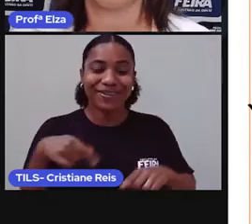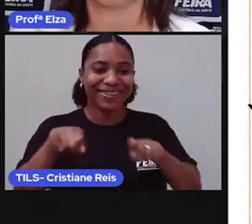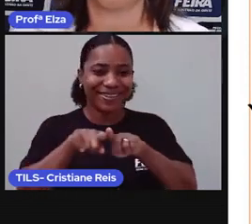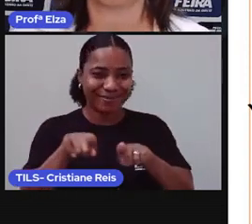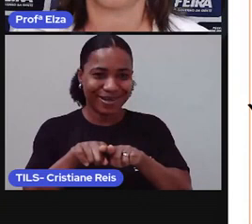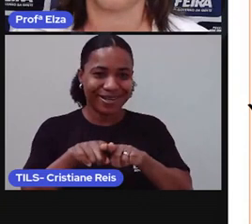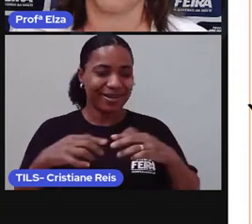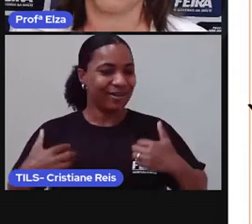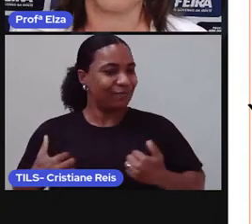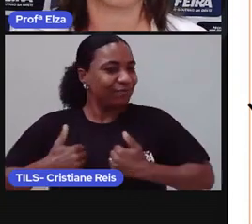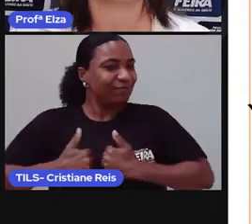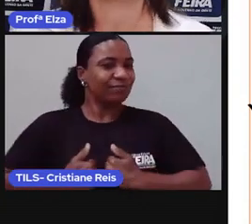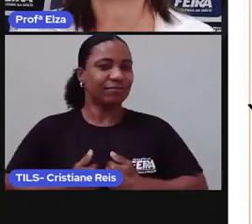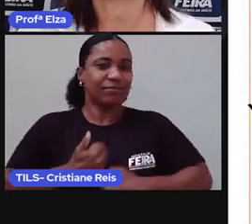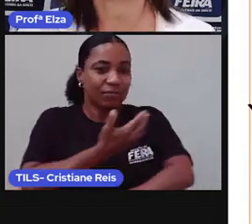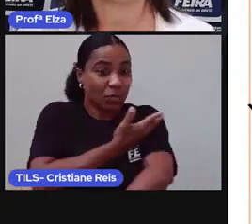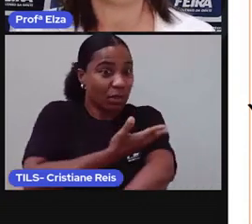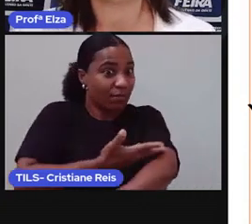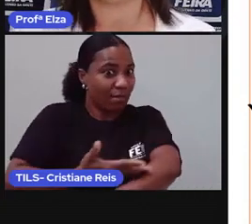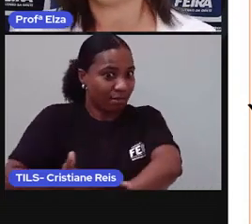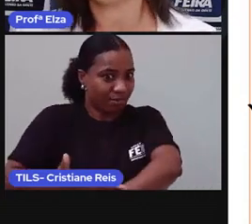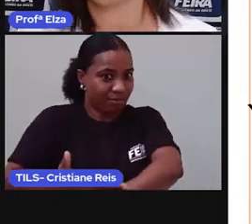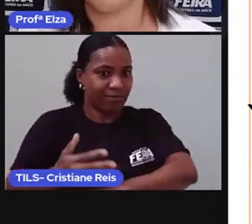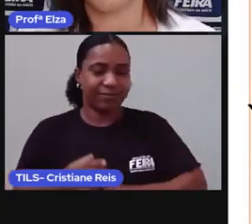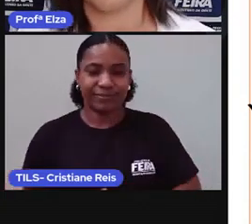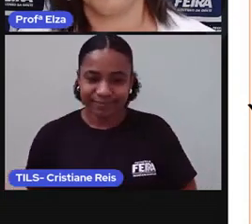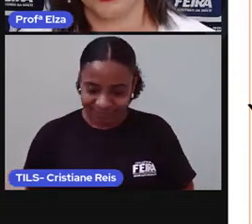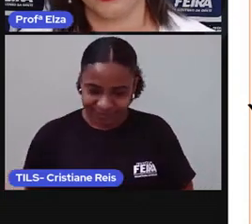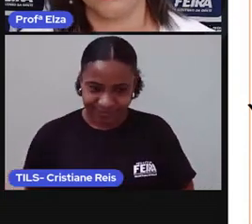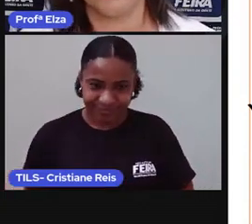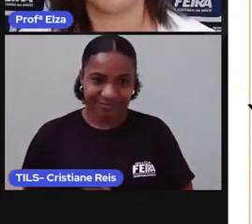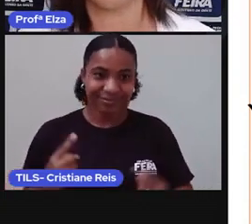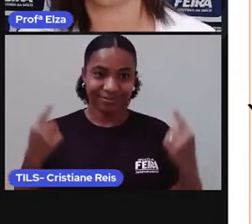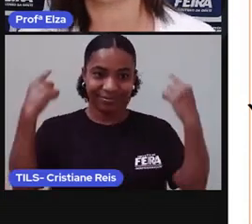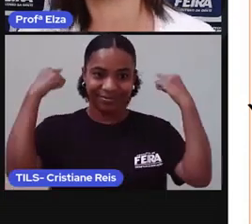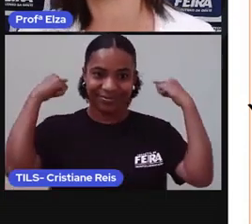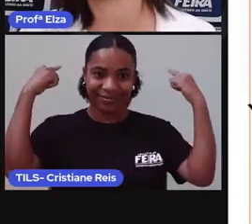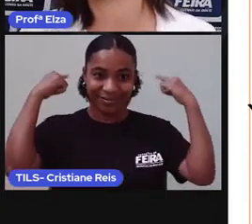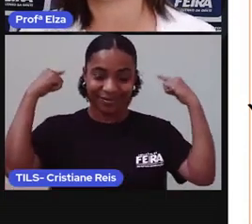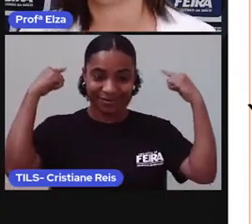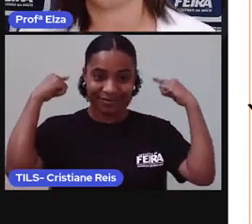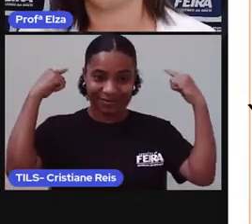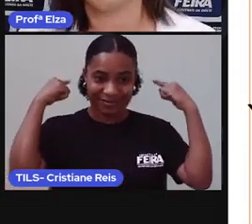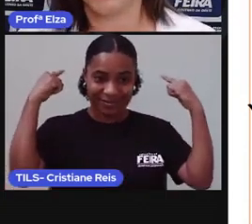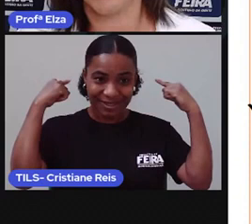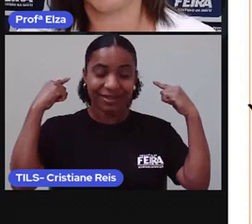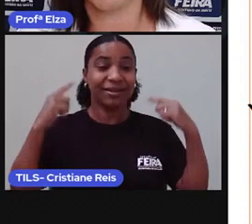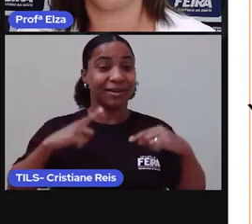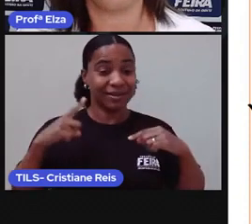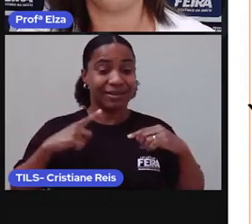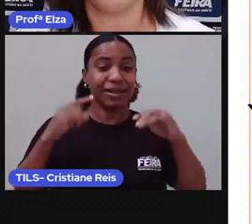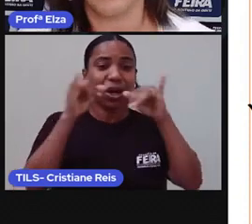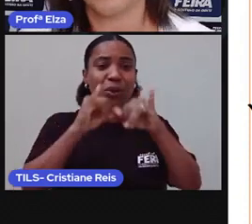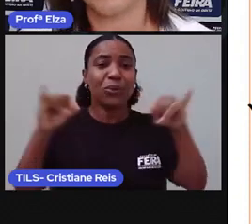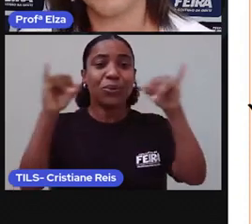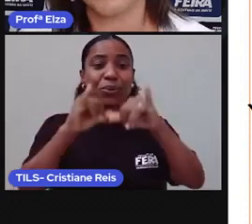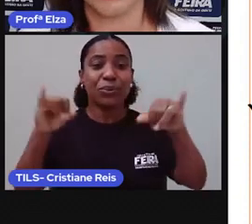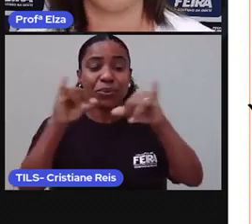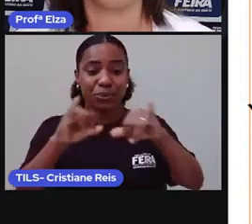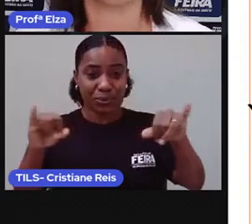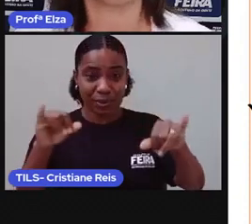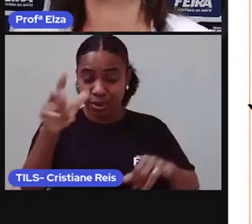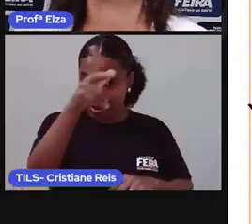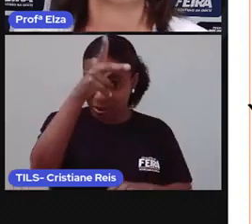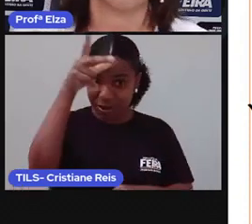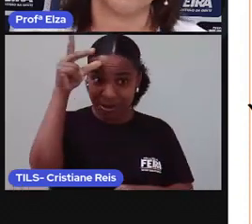também com guarda-pó branco. Na parte de trás do vídeo, vocês podem visualizar um painel que tem logomarcas